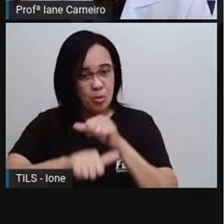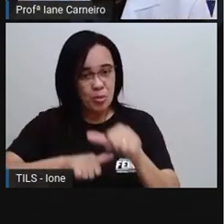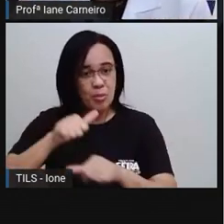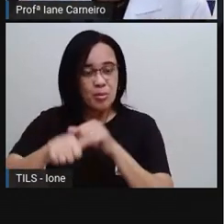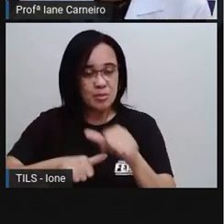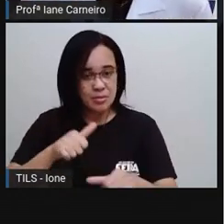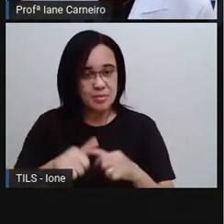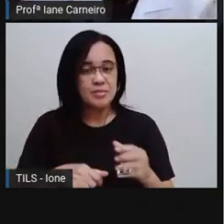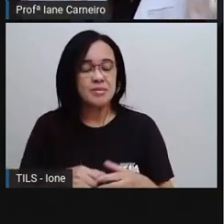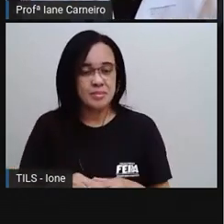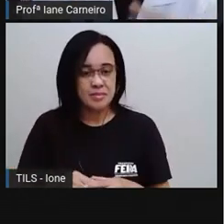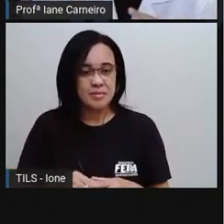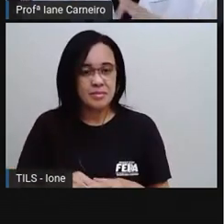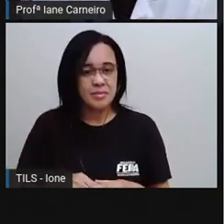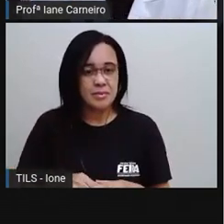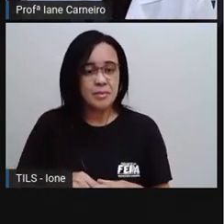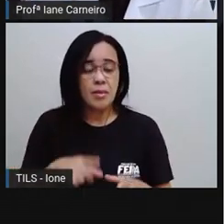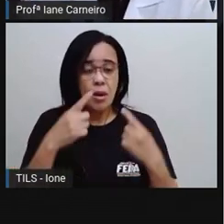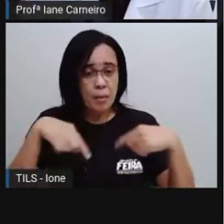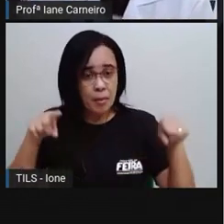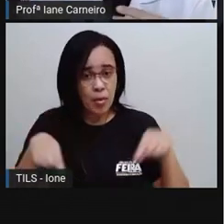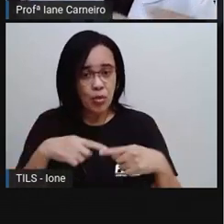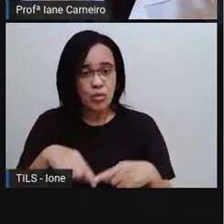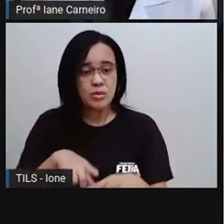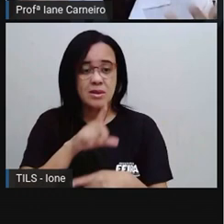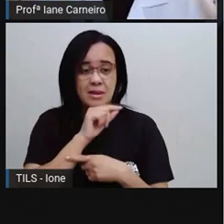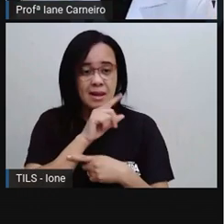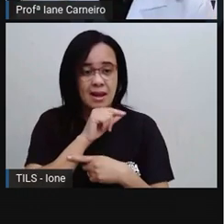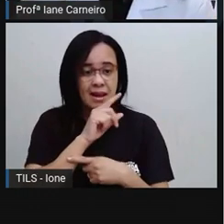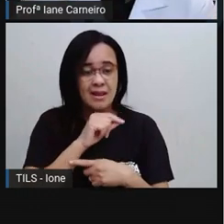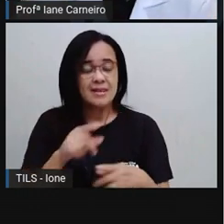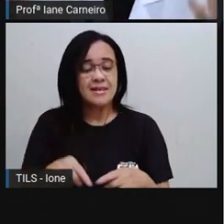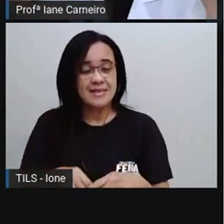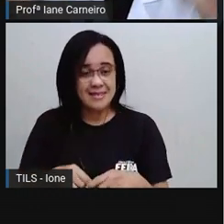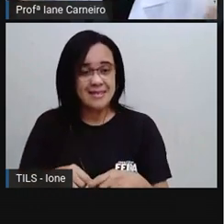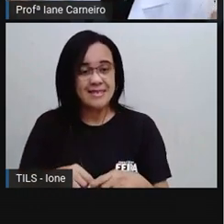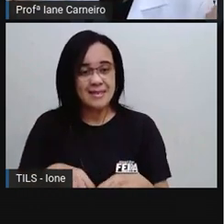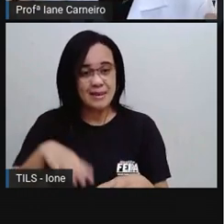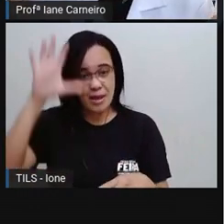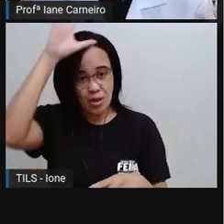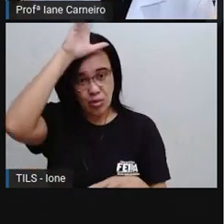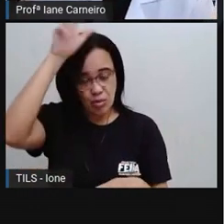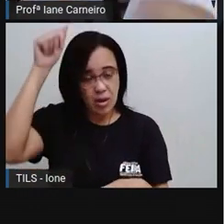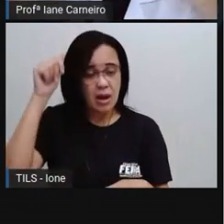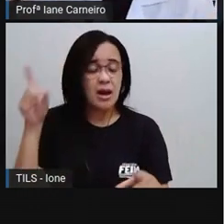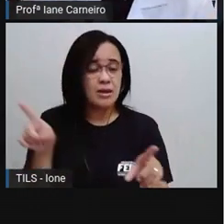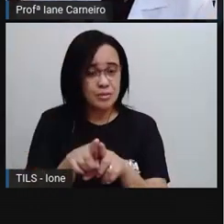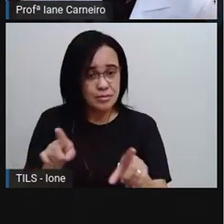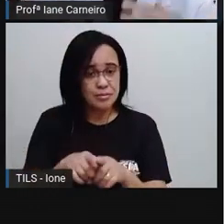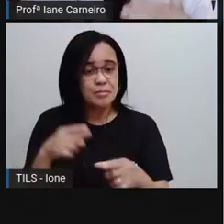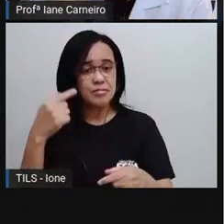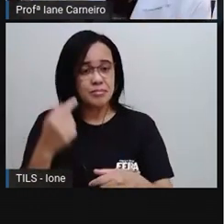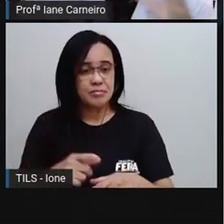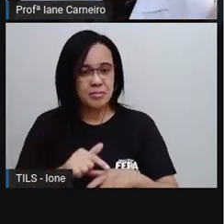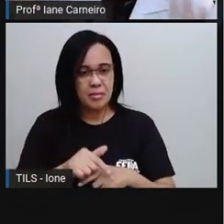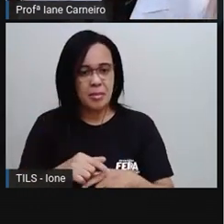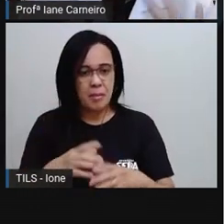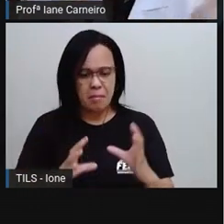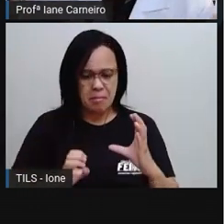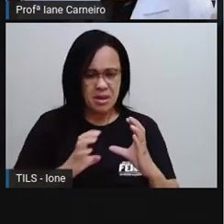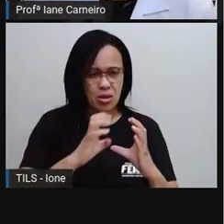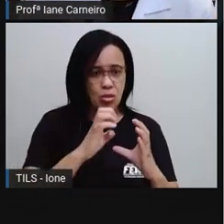que brigou com o galo, né? Então, faz parte, como a Pró já falou com vocês, da cultura popular. Ela vai se